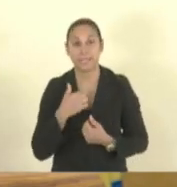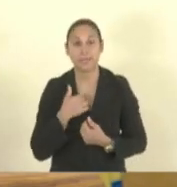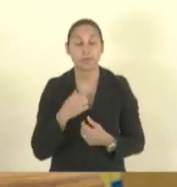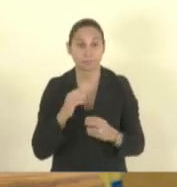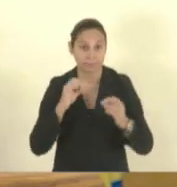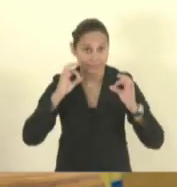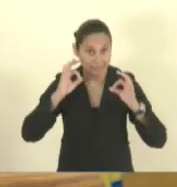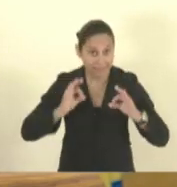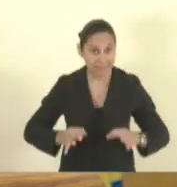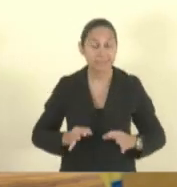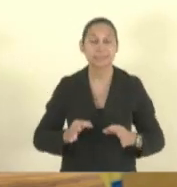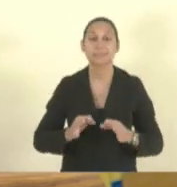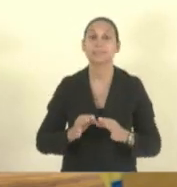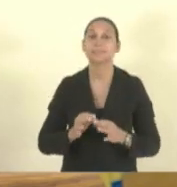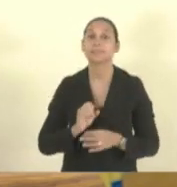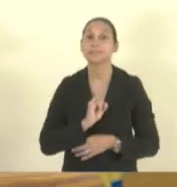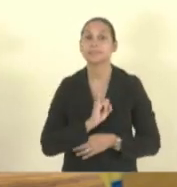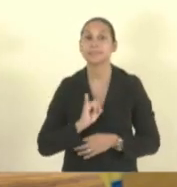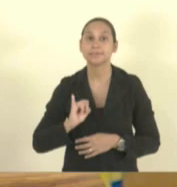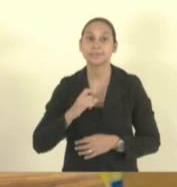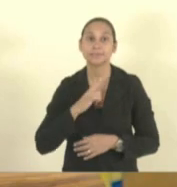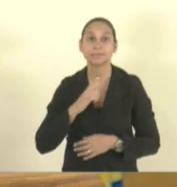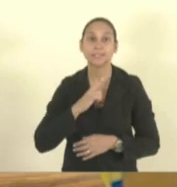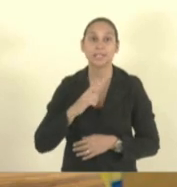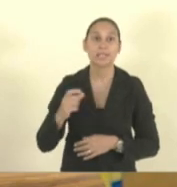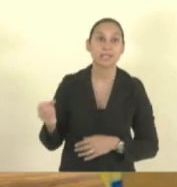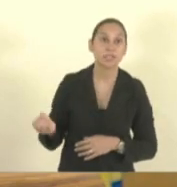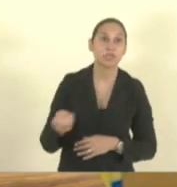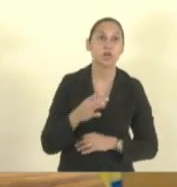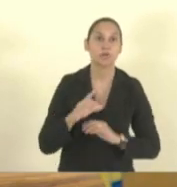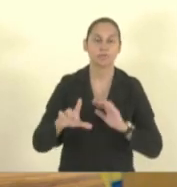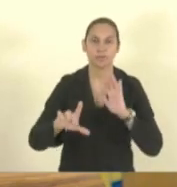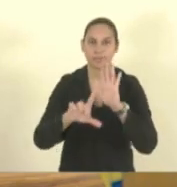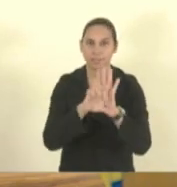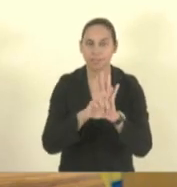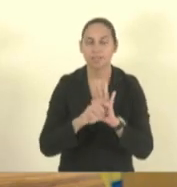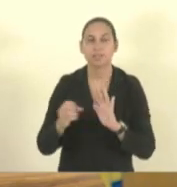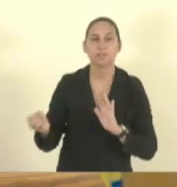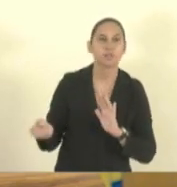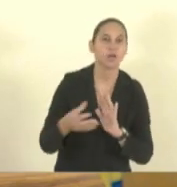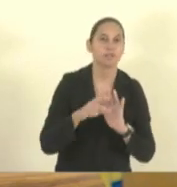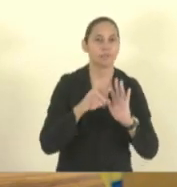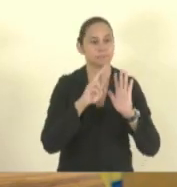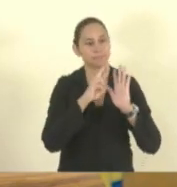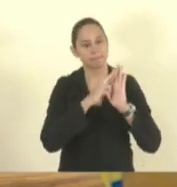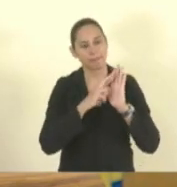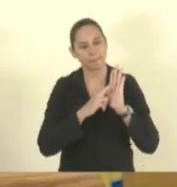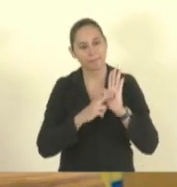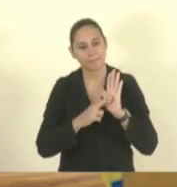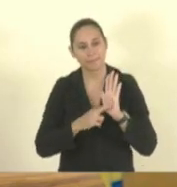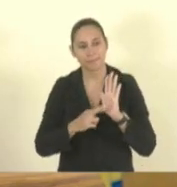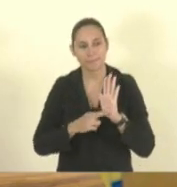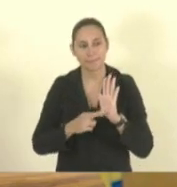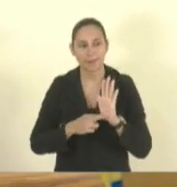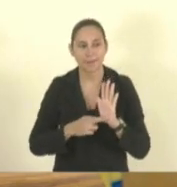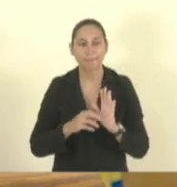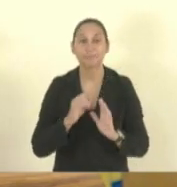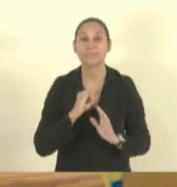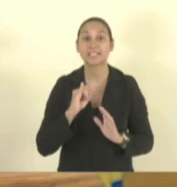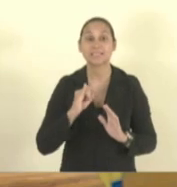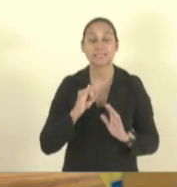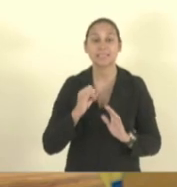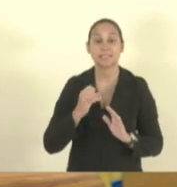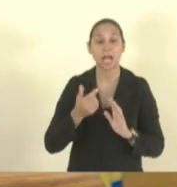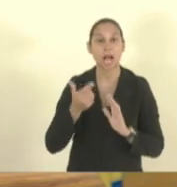que se a gente tem novas leis novos regramentos pautados para resolver se eles não forem profundamente